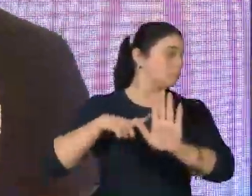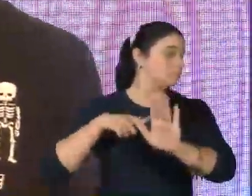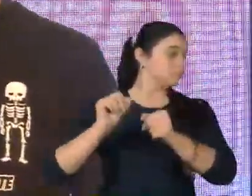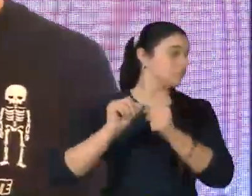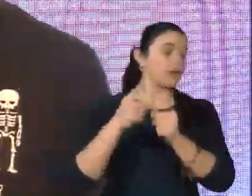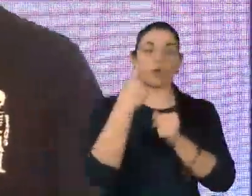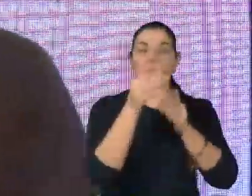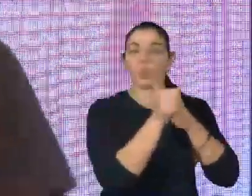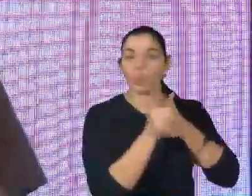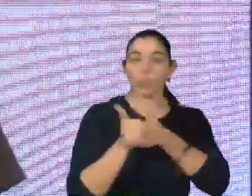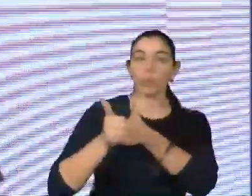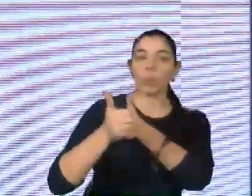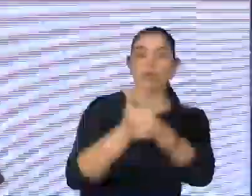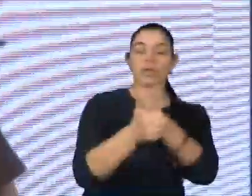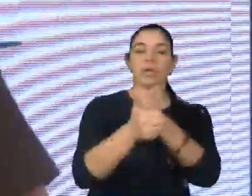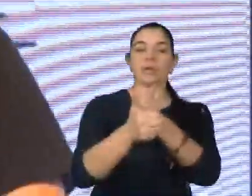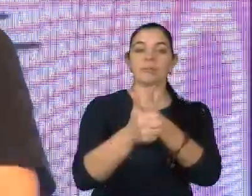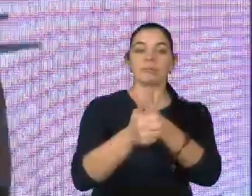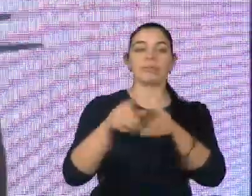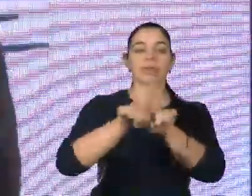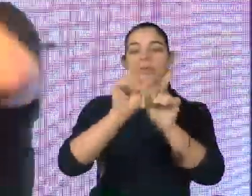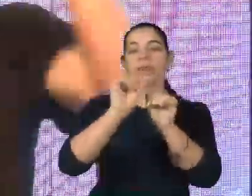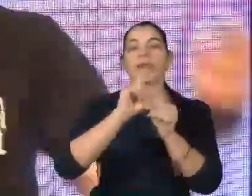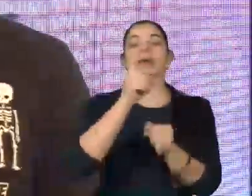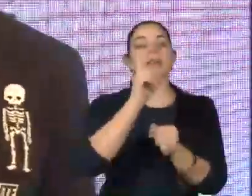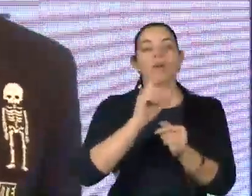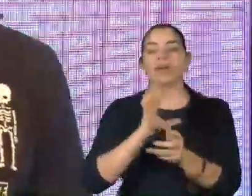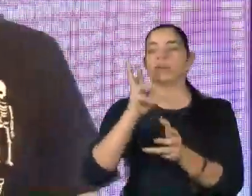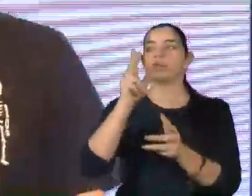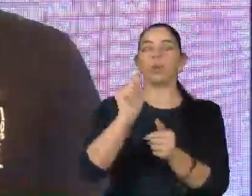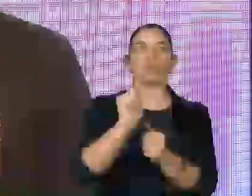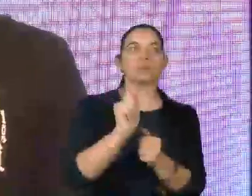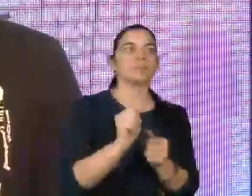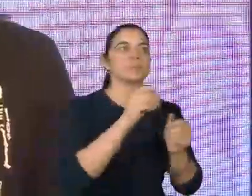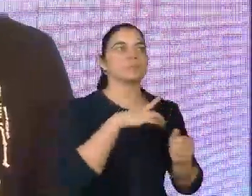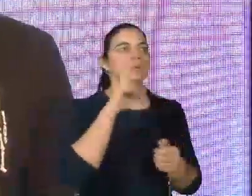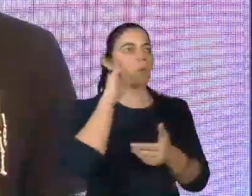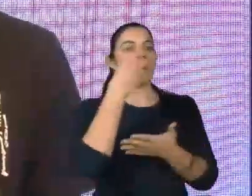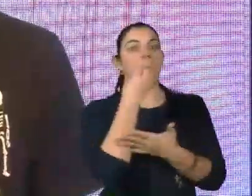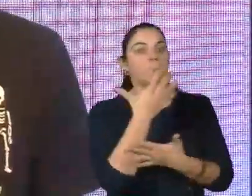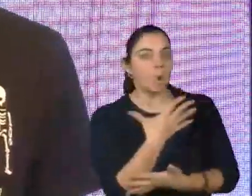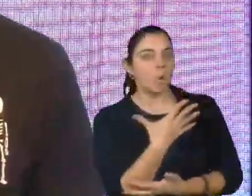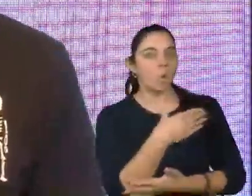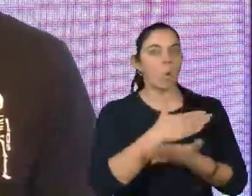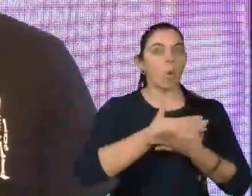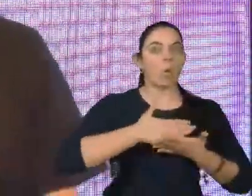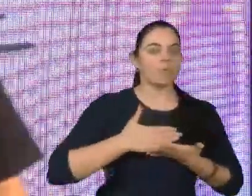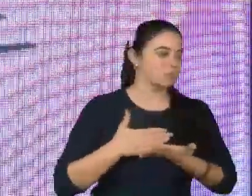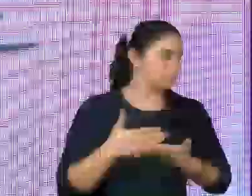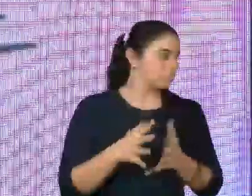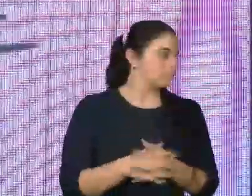guia, que, obviamente, não contempla todas as possibilidades, mas acho que é um bom começo.